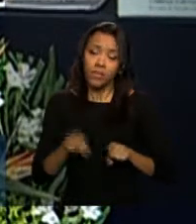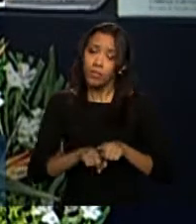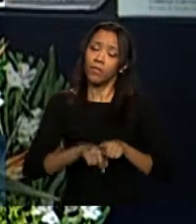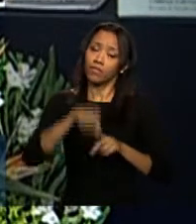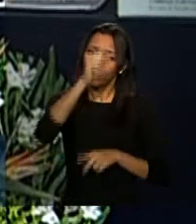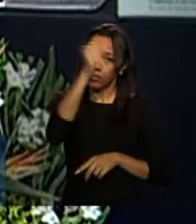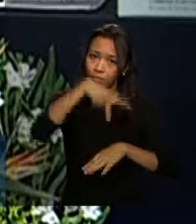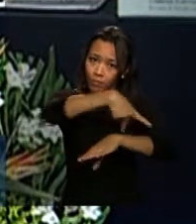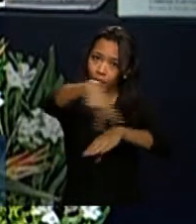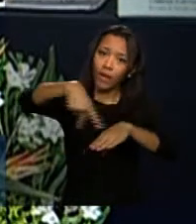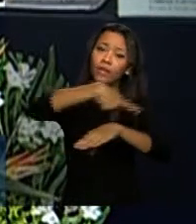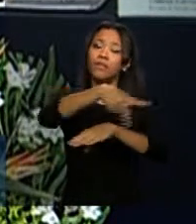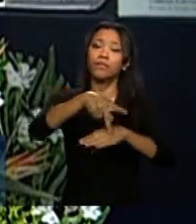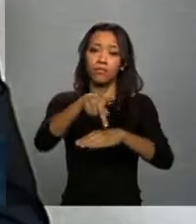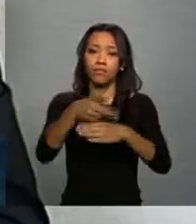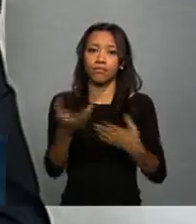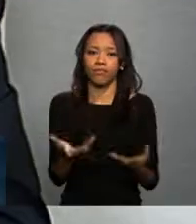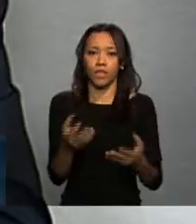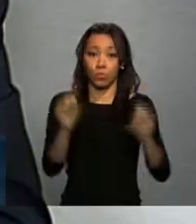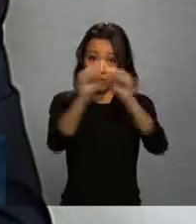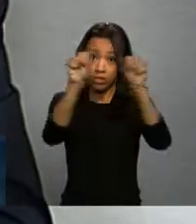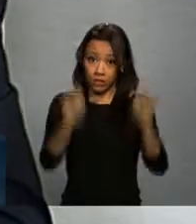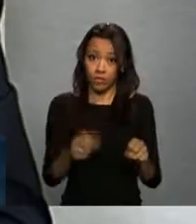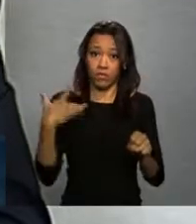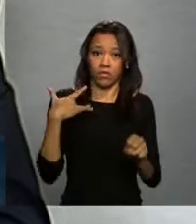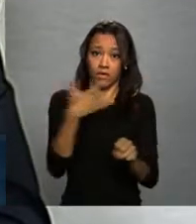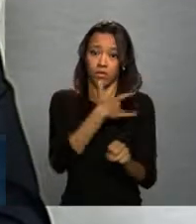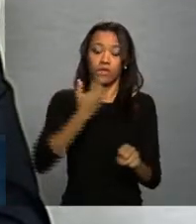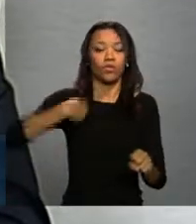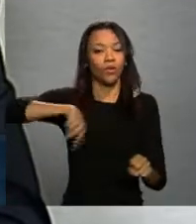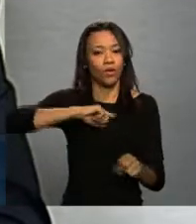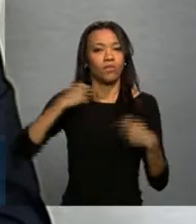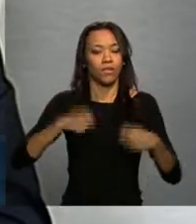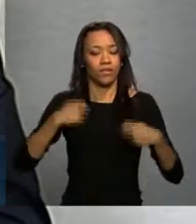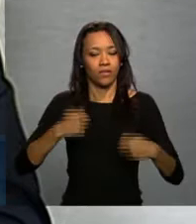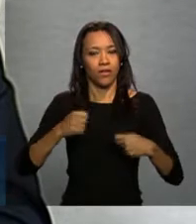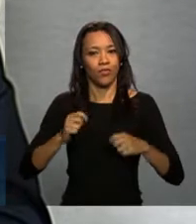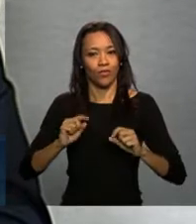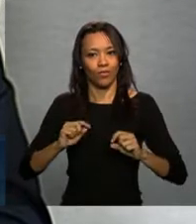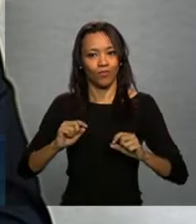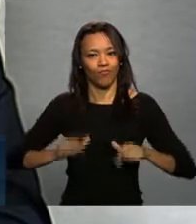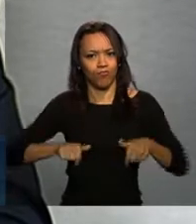para um sistema de saúde. E nós precisamos encarar essa